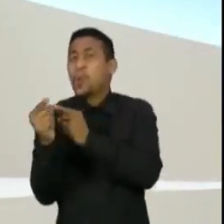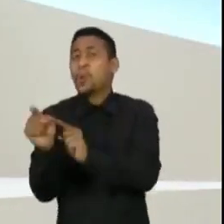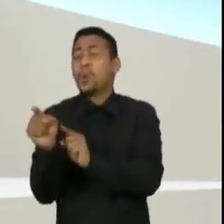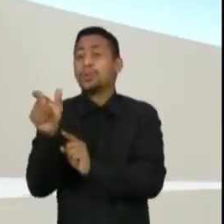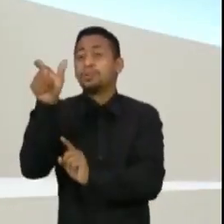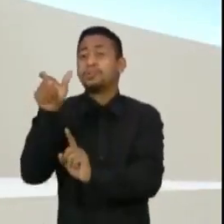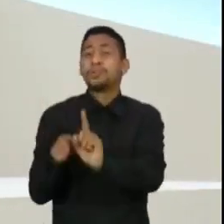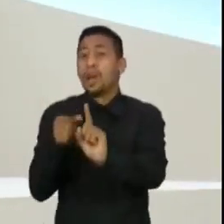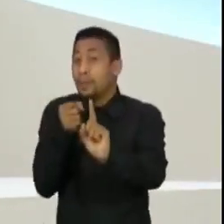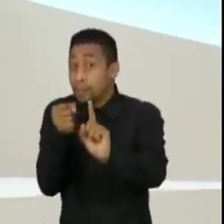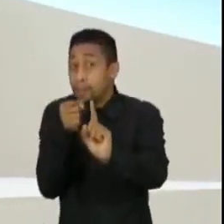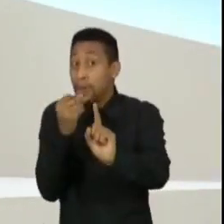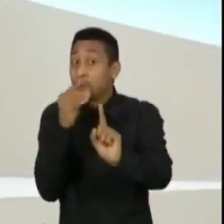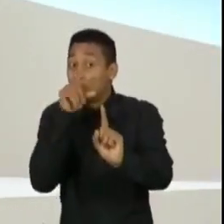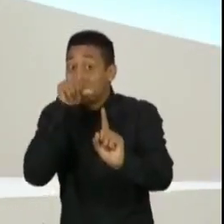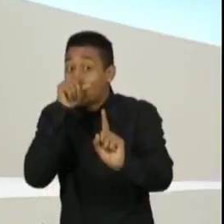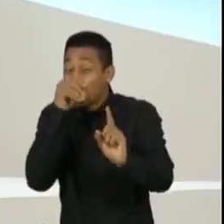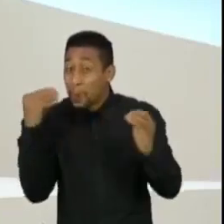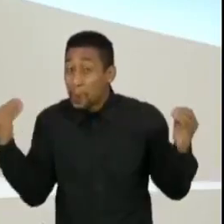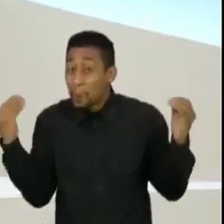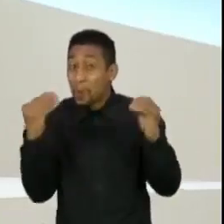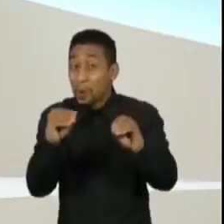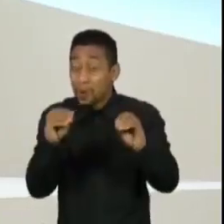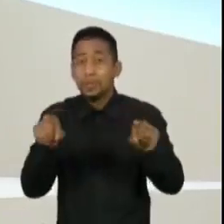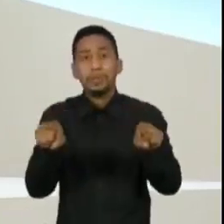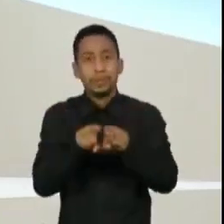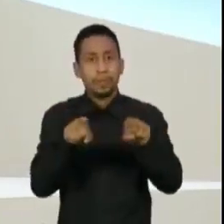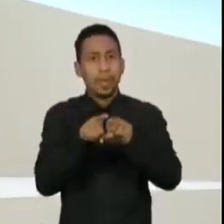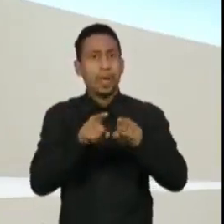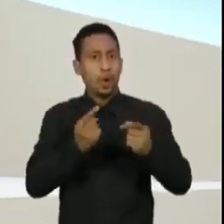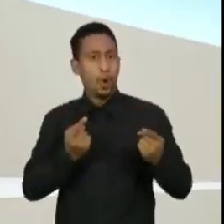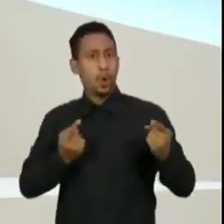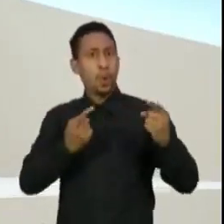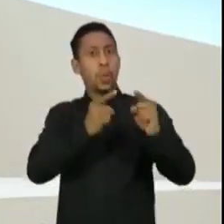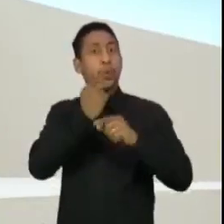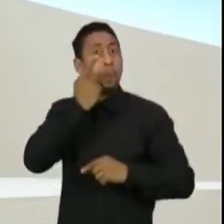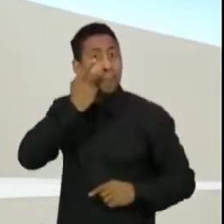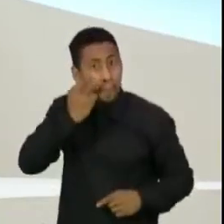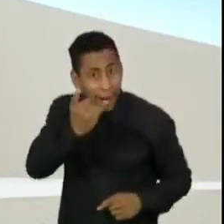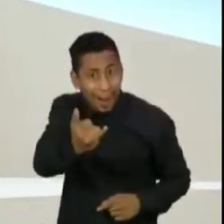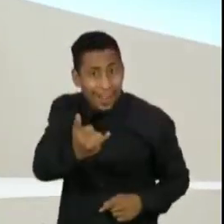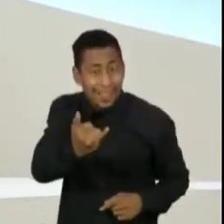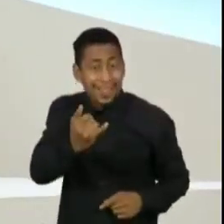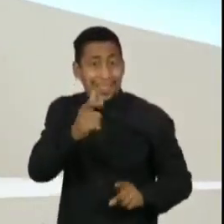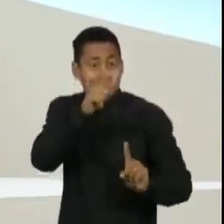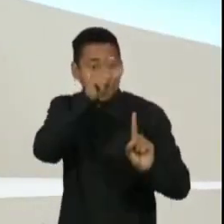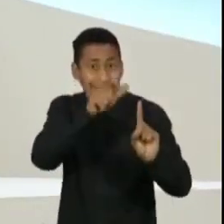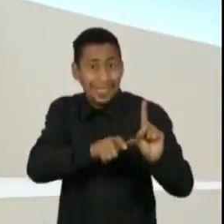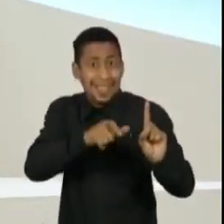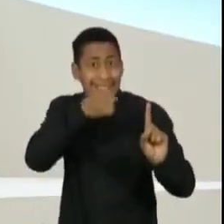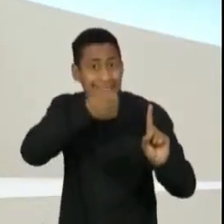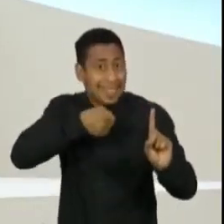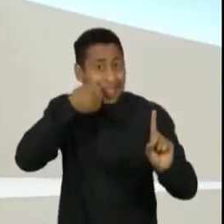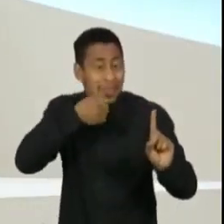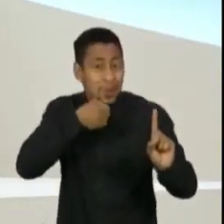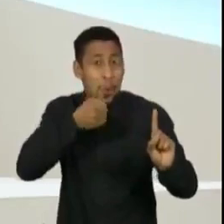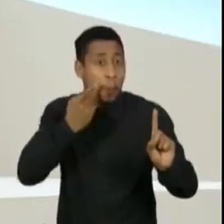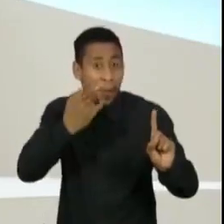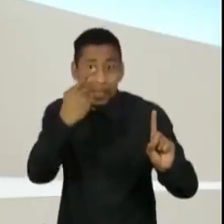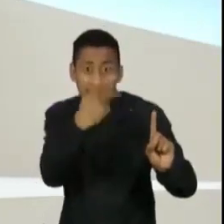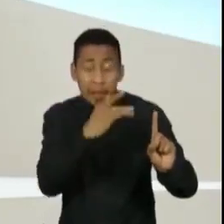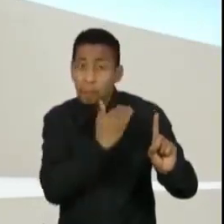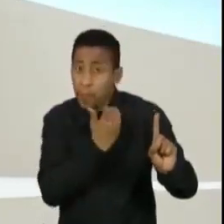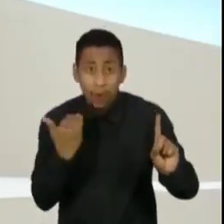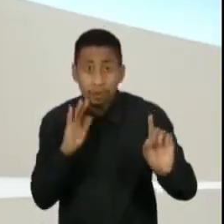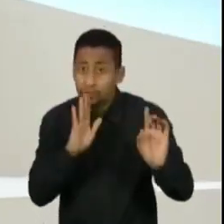nesse mesmo tweet, o senhor também atacou o pai, já morto, de uma senadora, sua colega, que